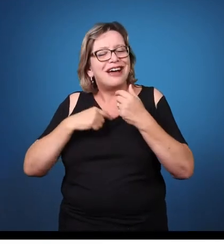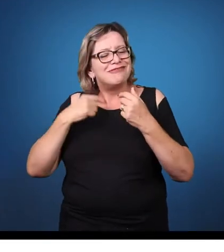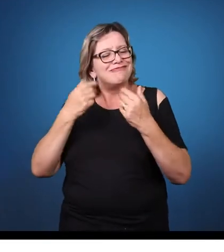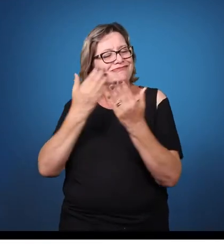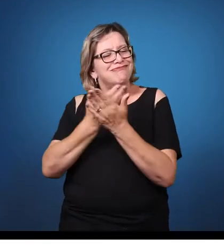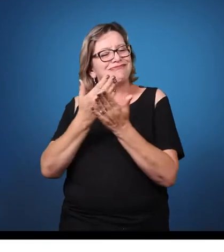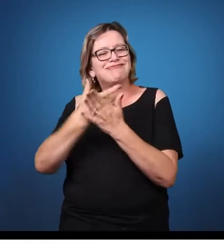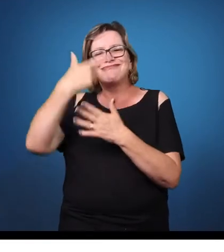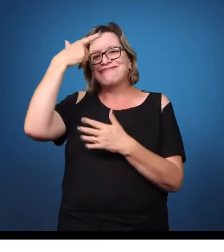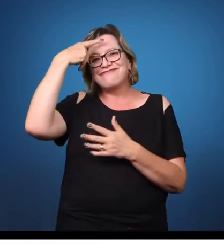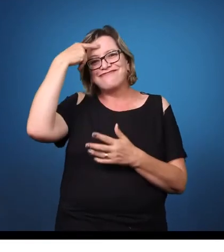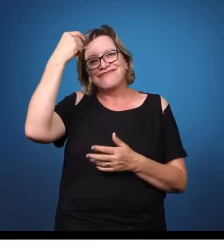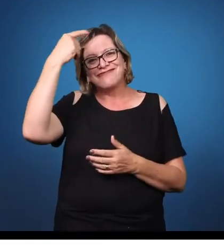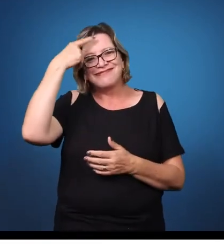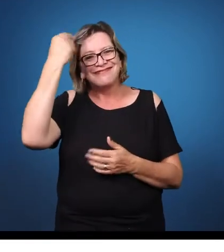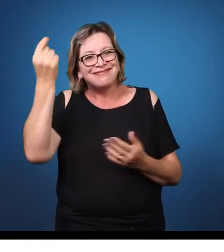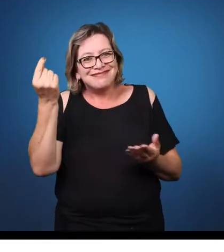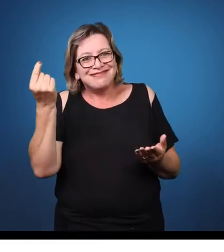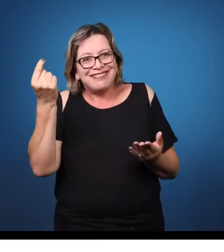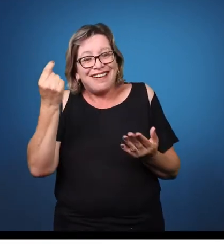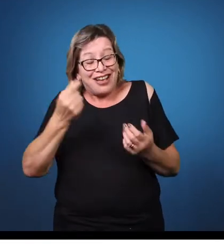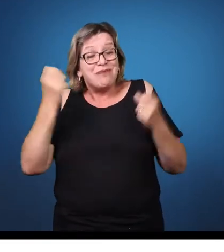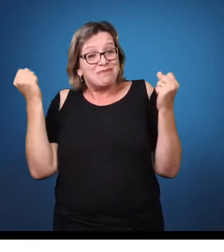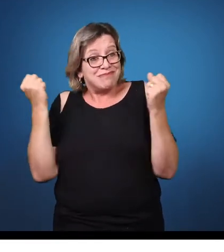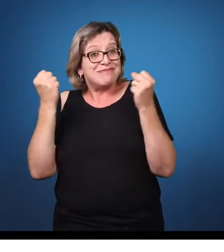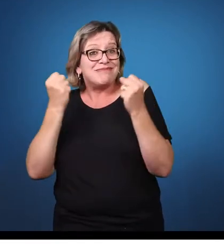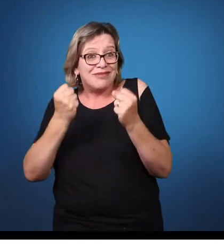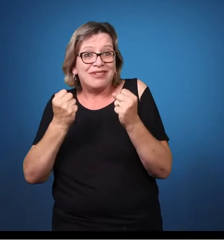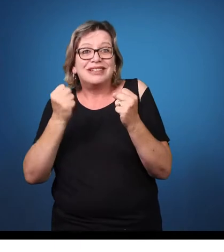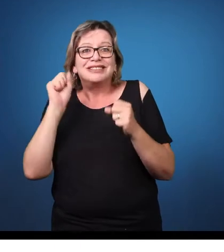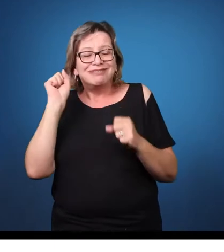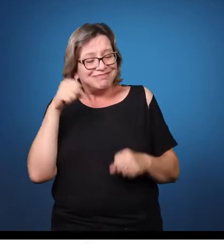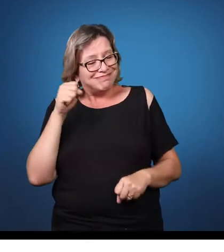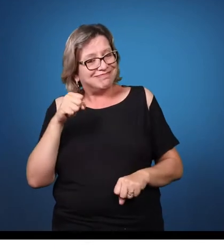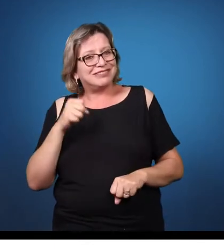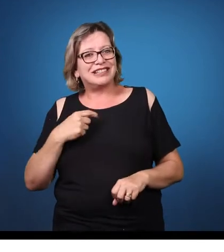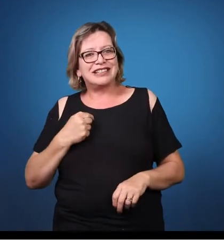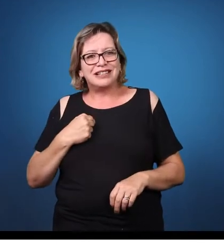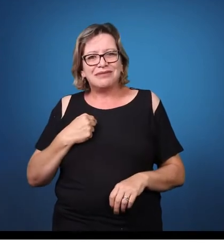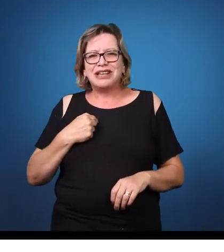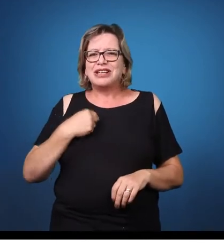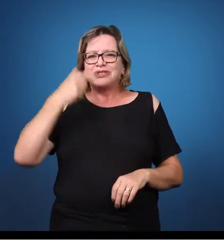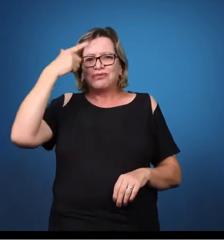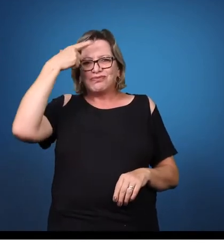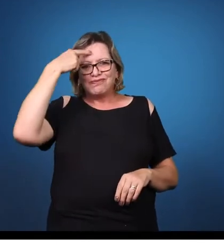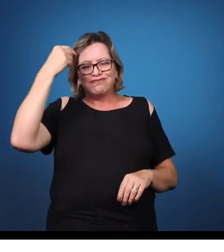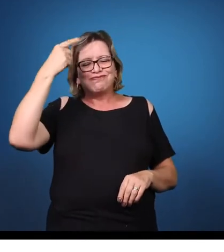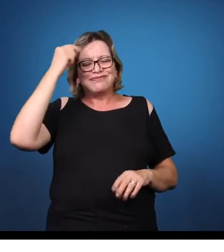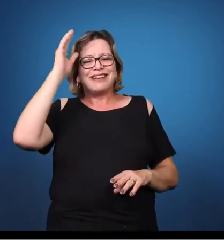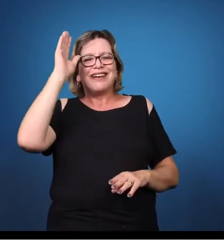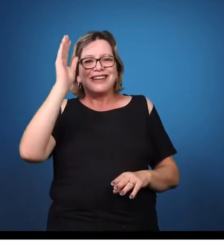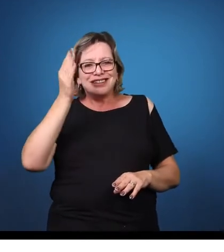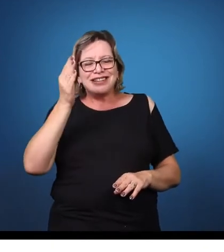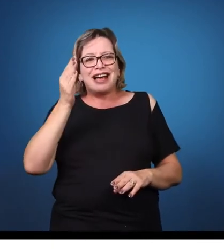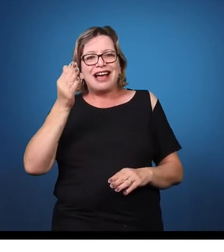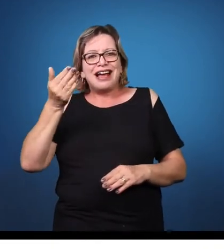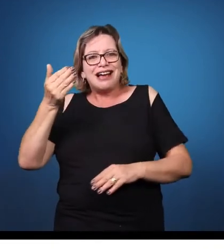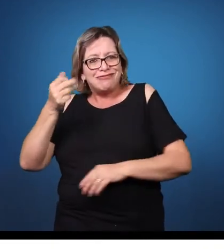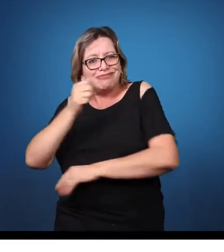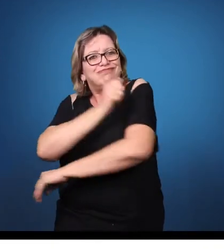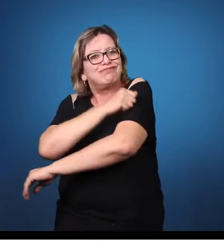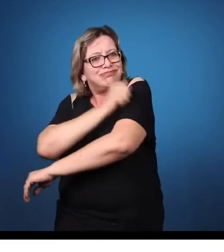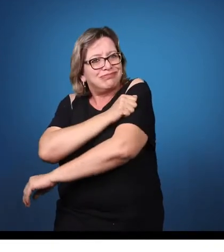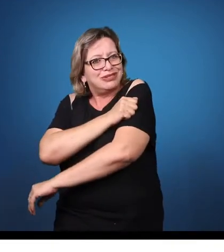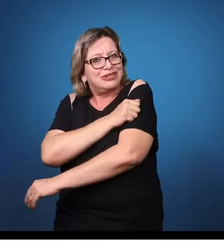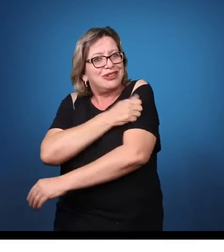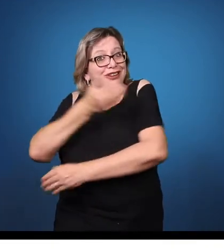O que era a classe especial? A classe especial era aquele aluno que tinha realmente, digamos, um laudo